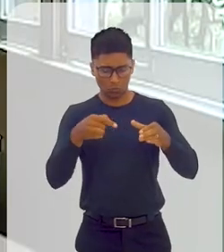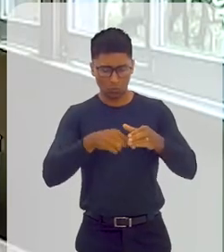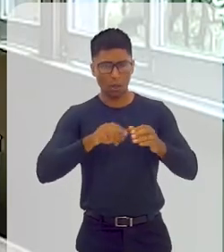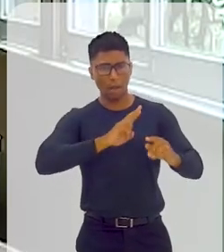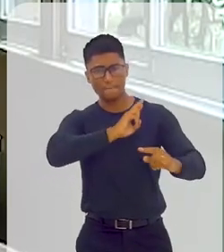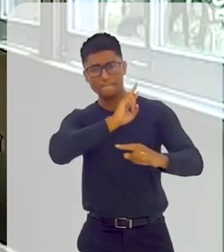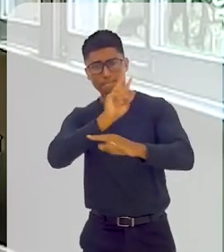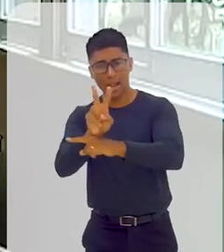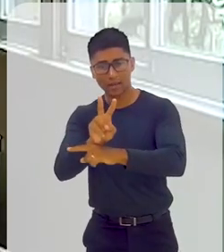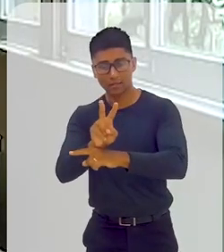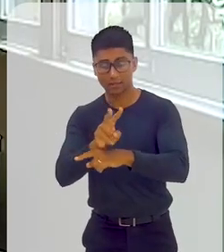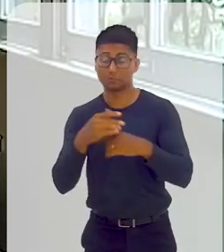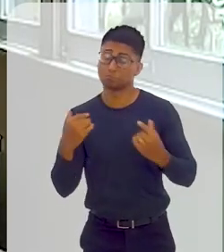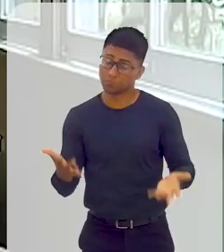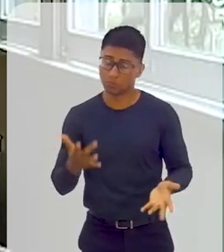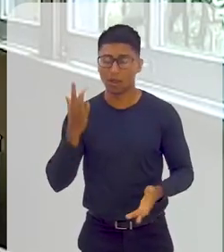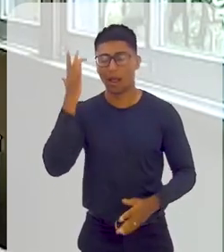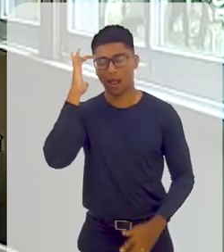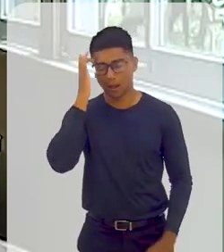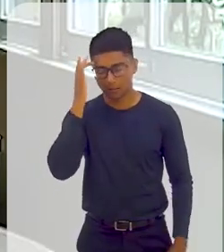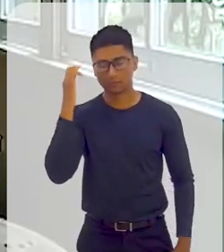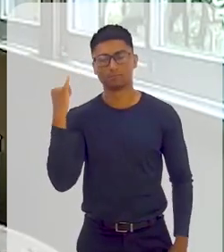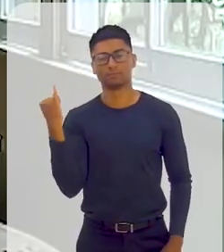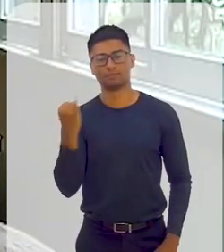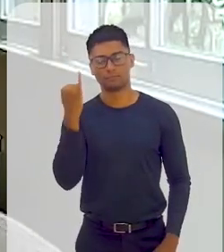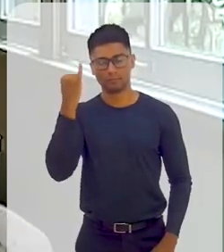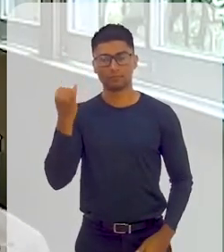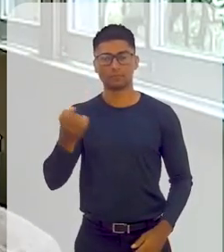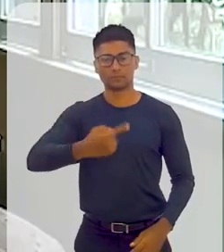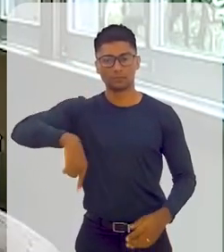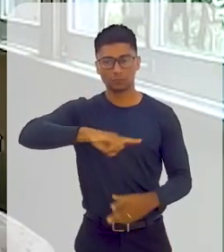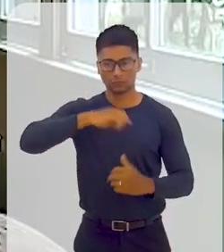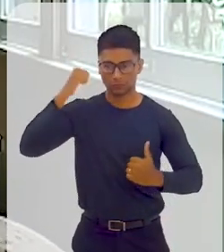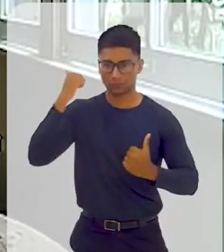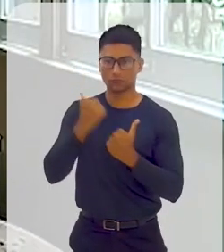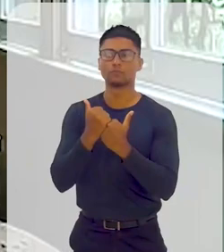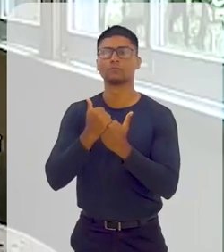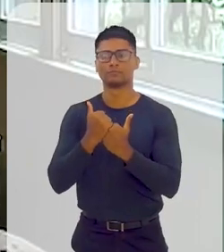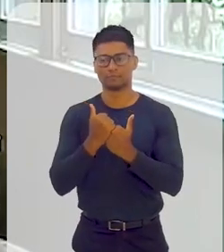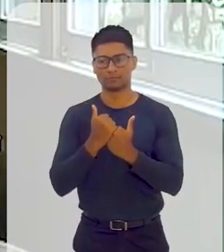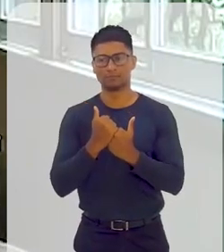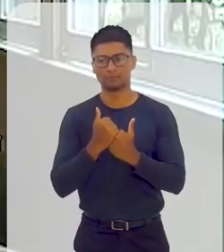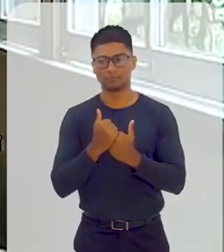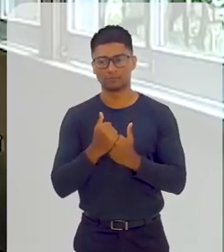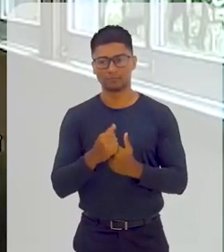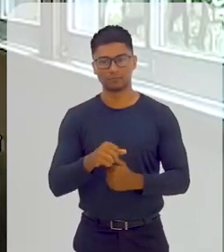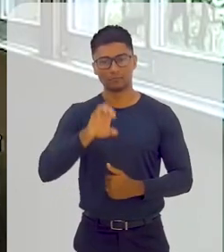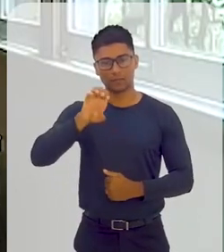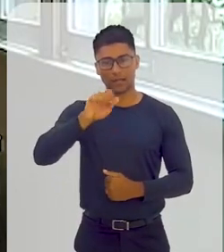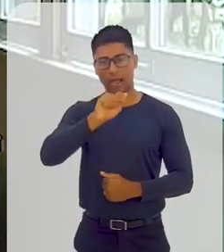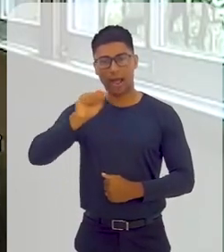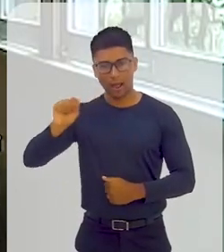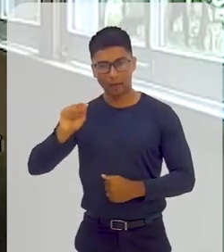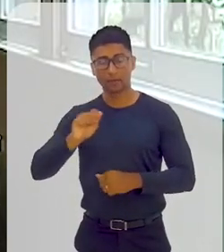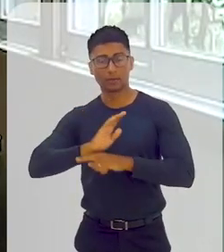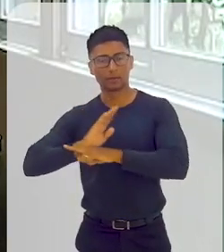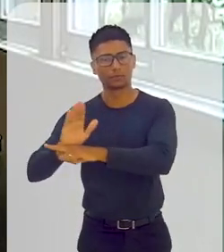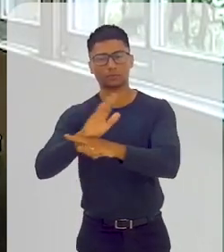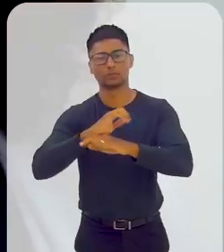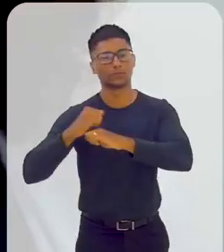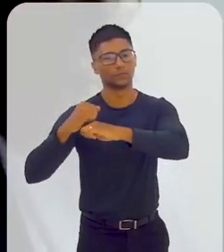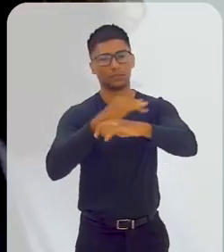a gente fortalecer esse EA e poder ajudar os municípios. acho isso bom.